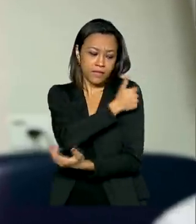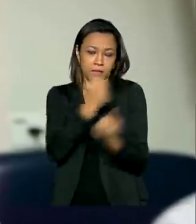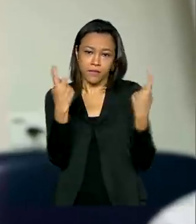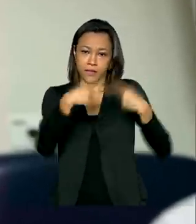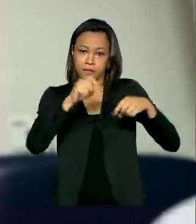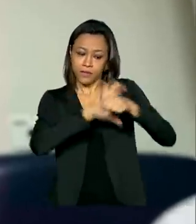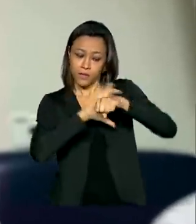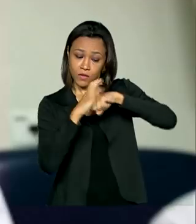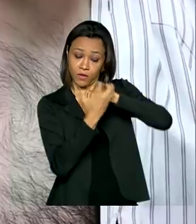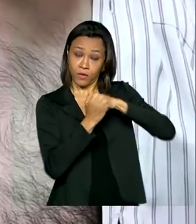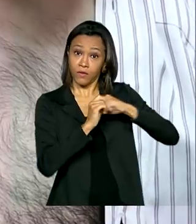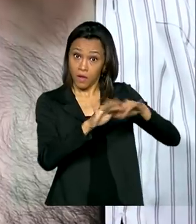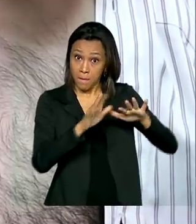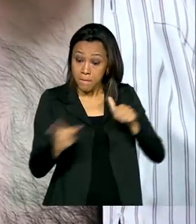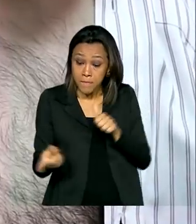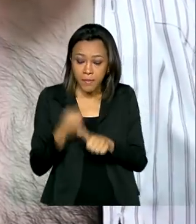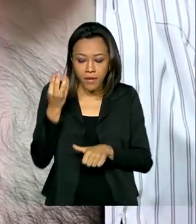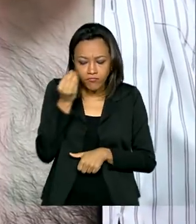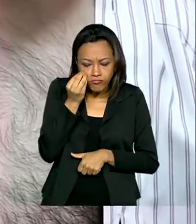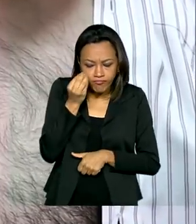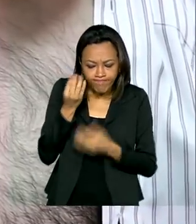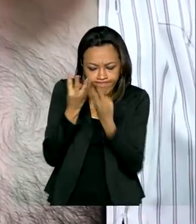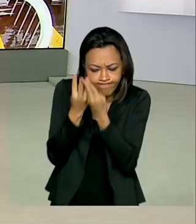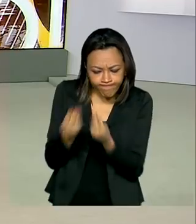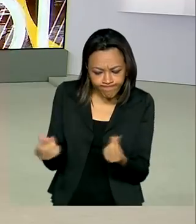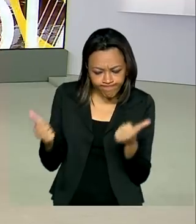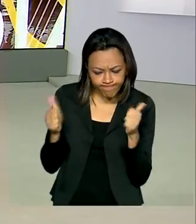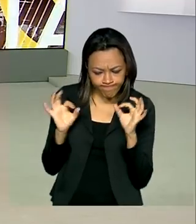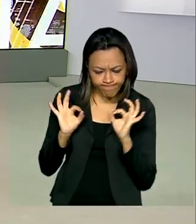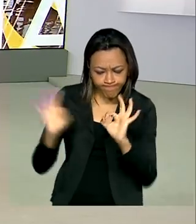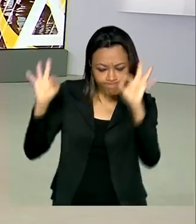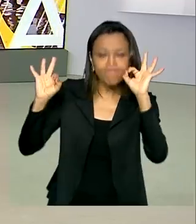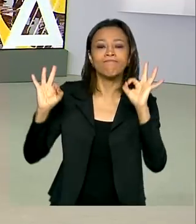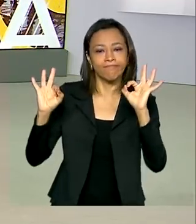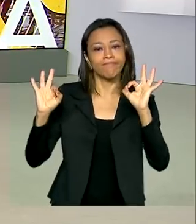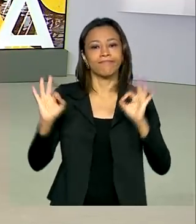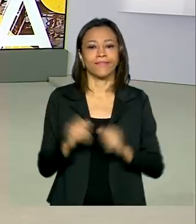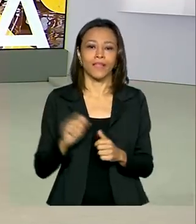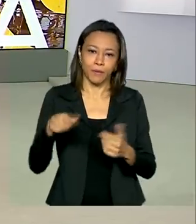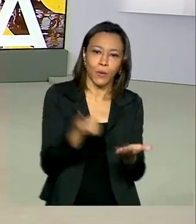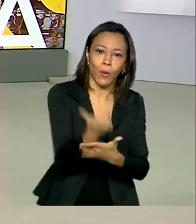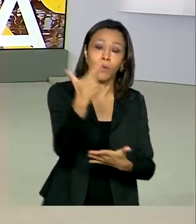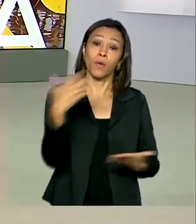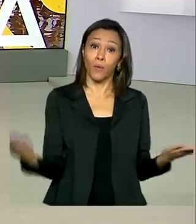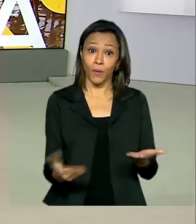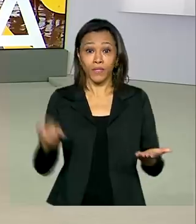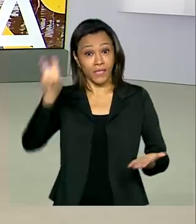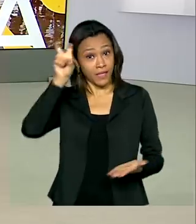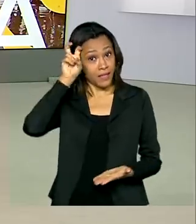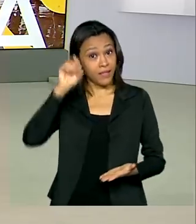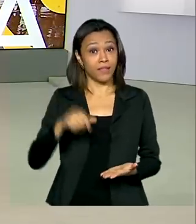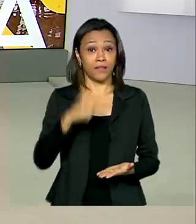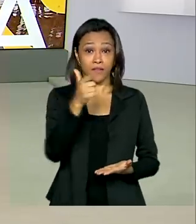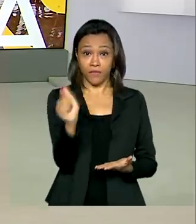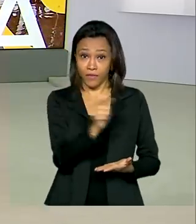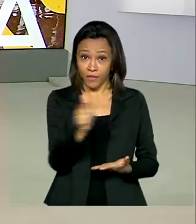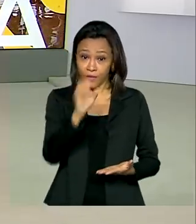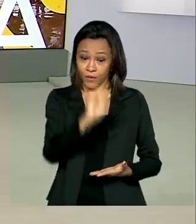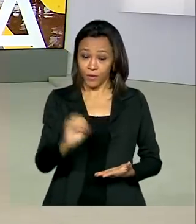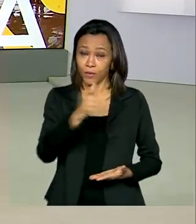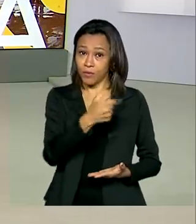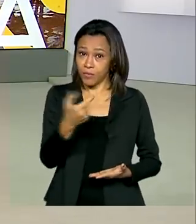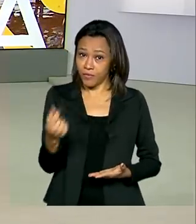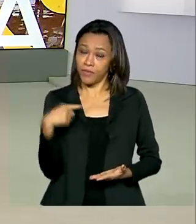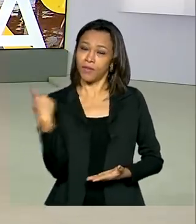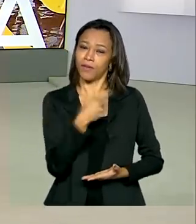só será feita após eficácia comprovada. Hoje é quinta-feira, 22 de outubro de 2020. O